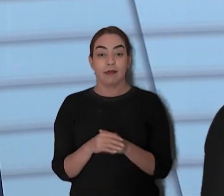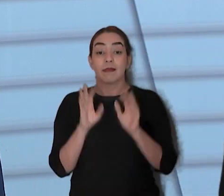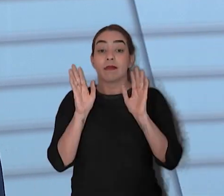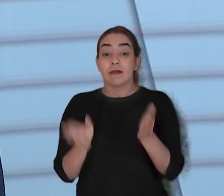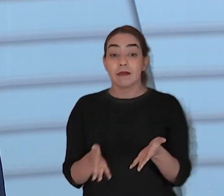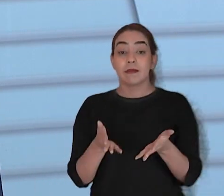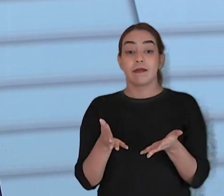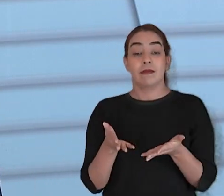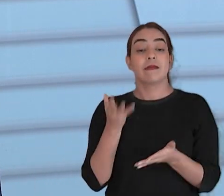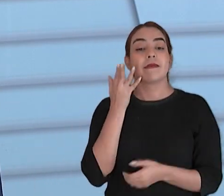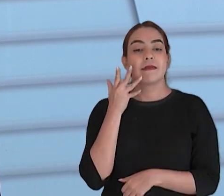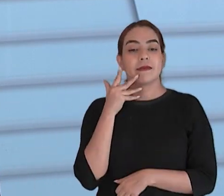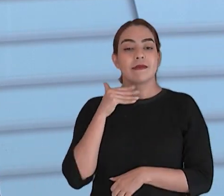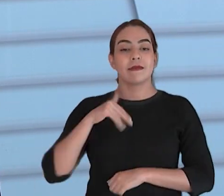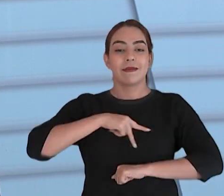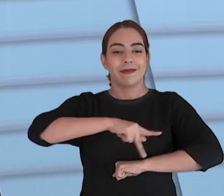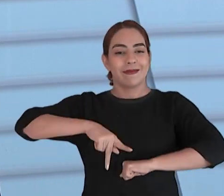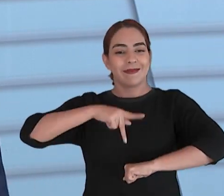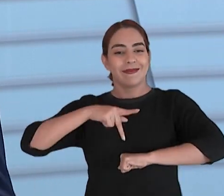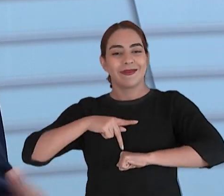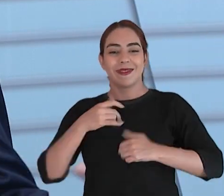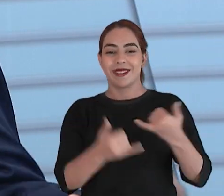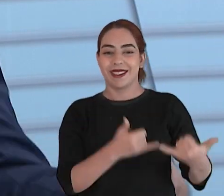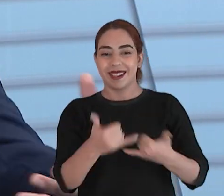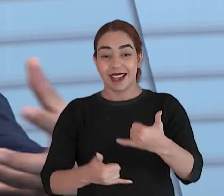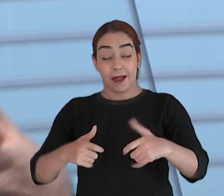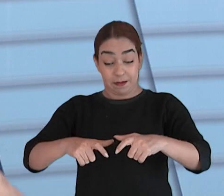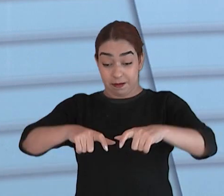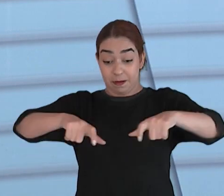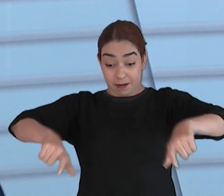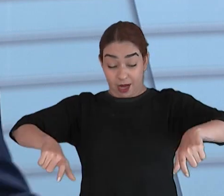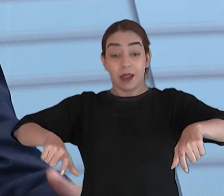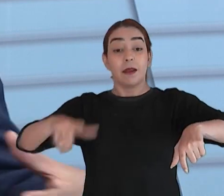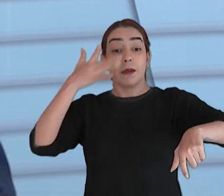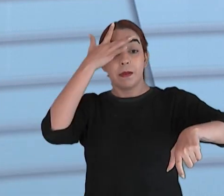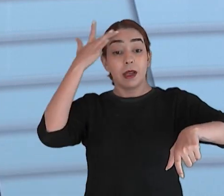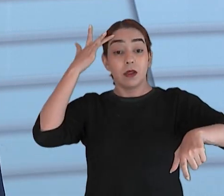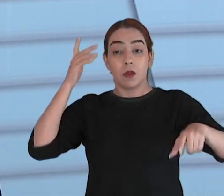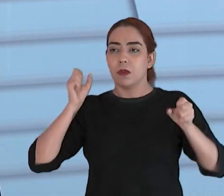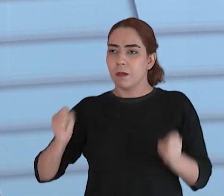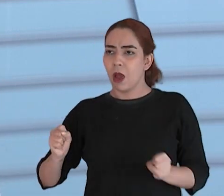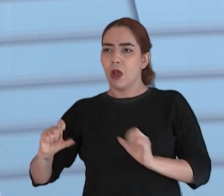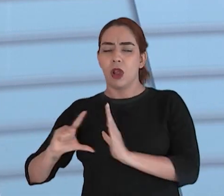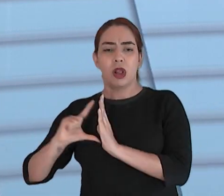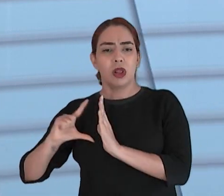entorno dessa praça e dessa areninha vários comerciantes pessoas